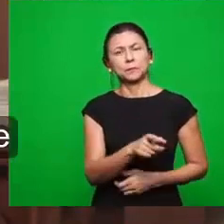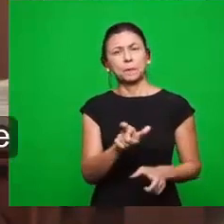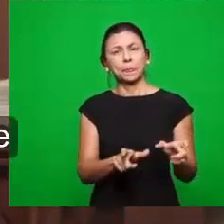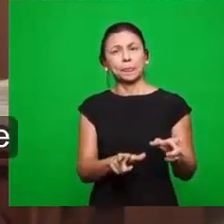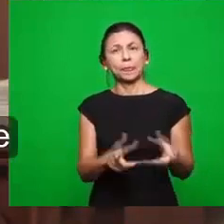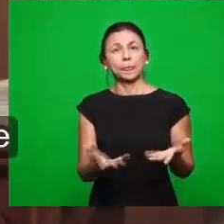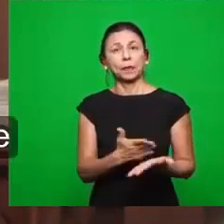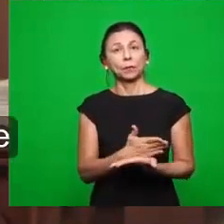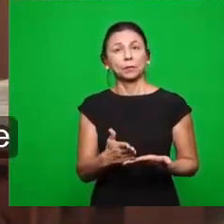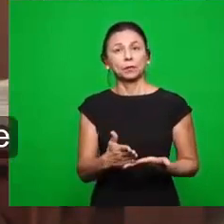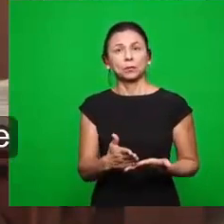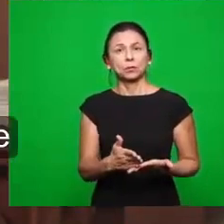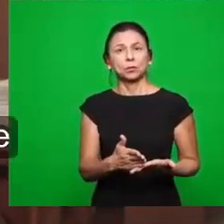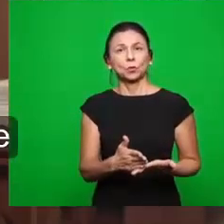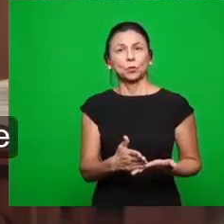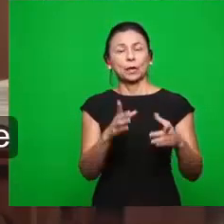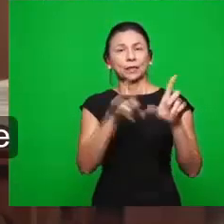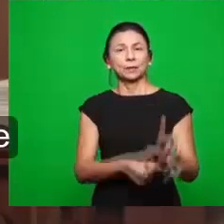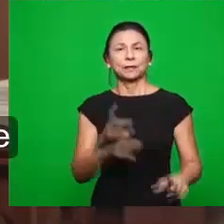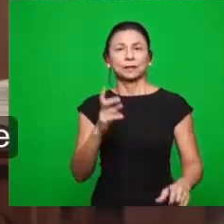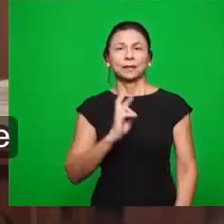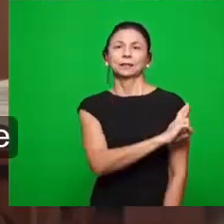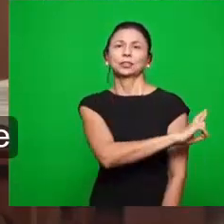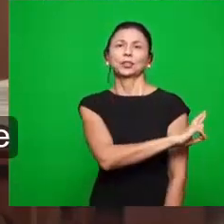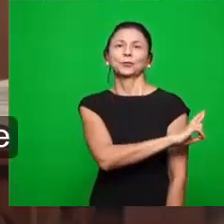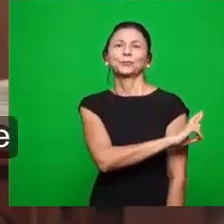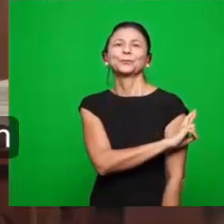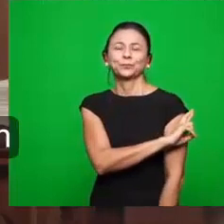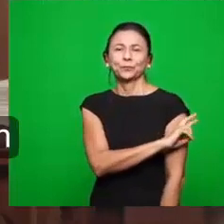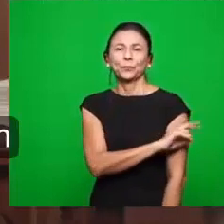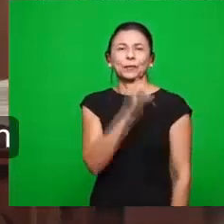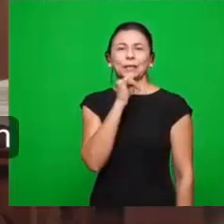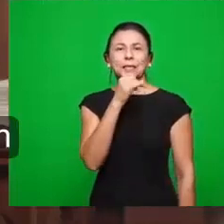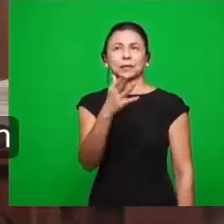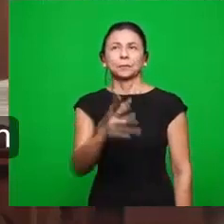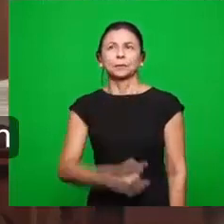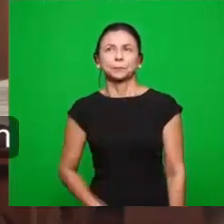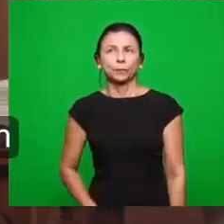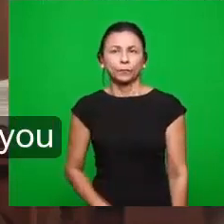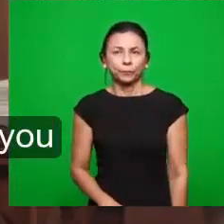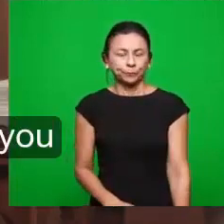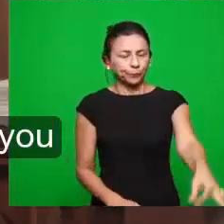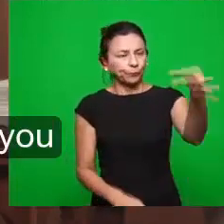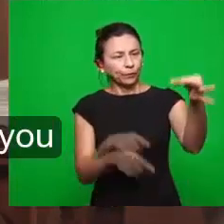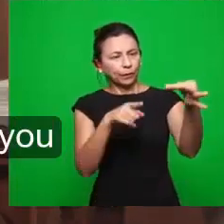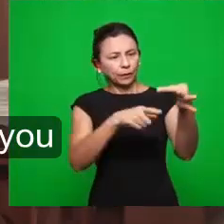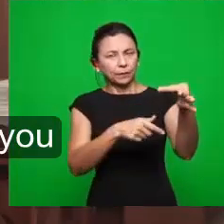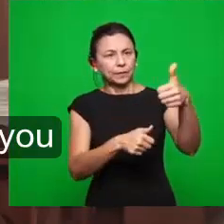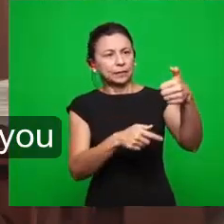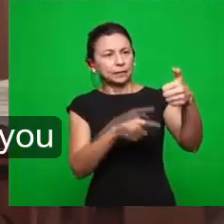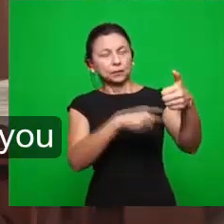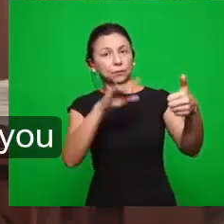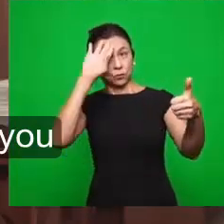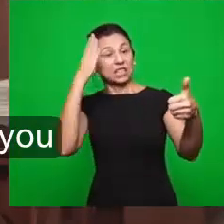desse sacerdócio. Então ele coloca o objeto aqui. Vamos dizer, olha, você crê nisso que eu estou colocando aqui,